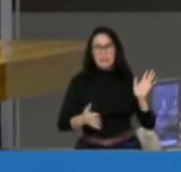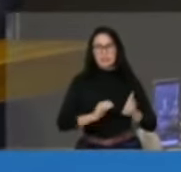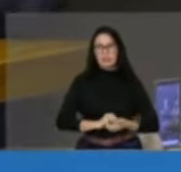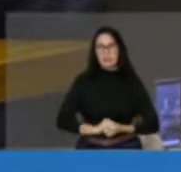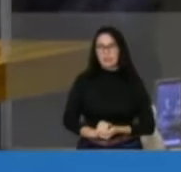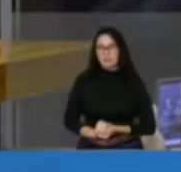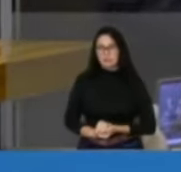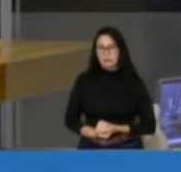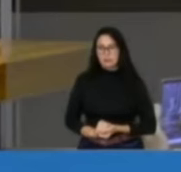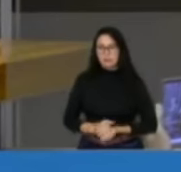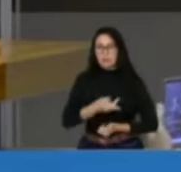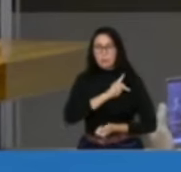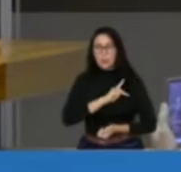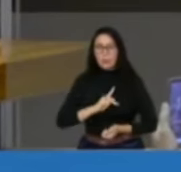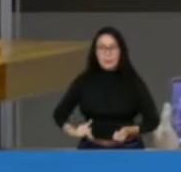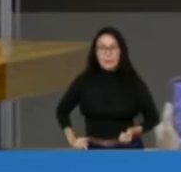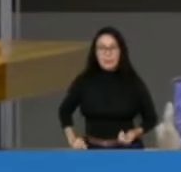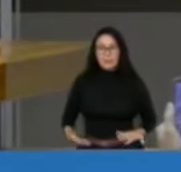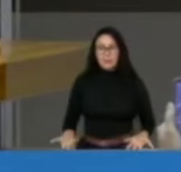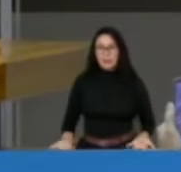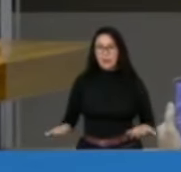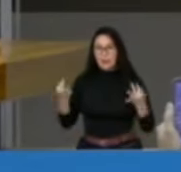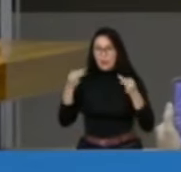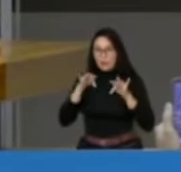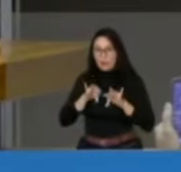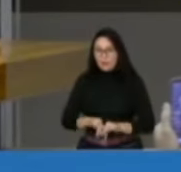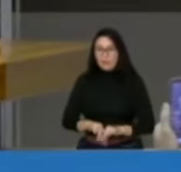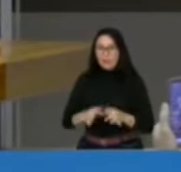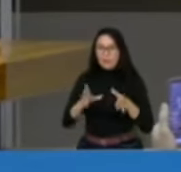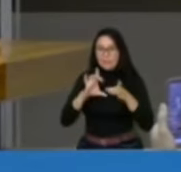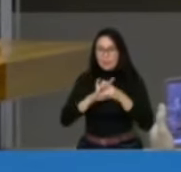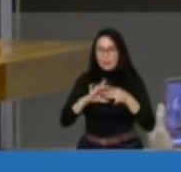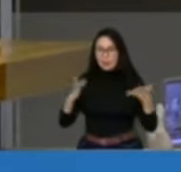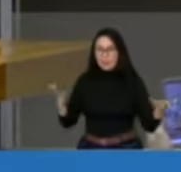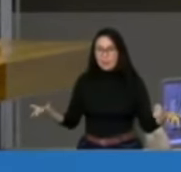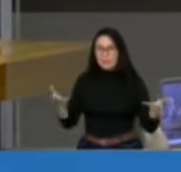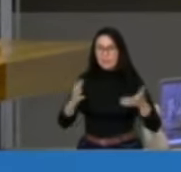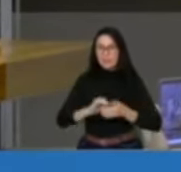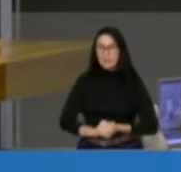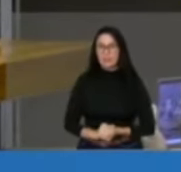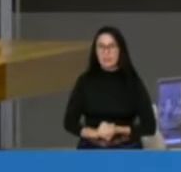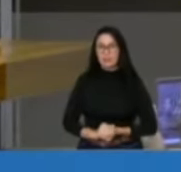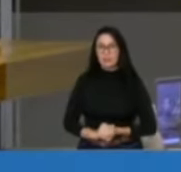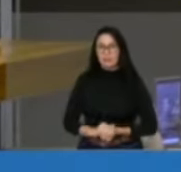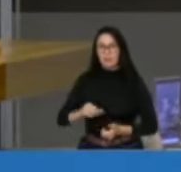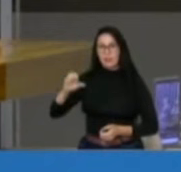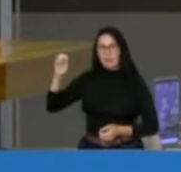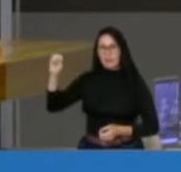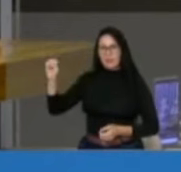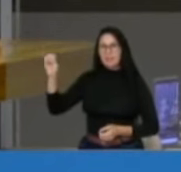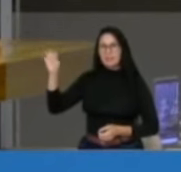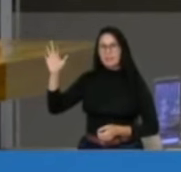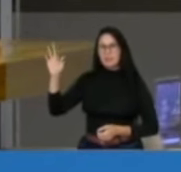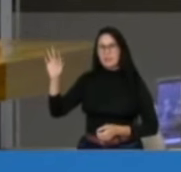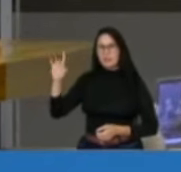Senhor presidente, isso aqui é o fim da linha da democracia. Quando o Supremo Tribunal Federal